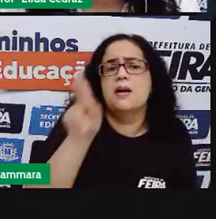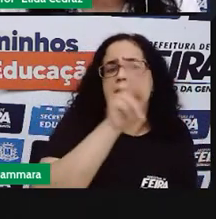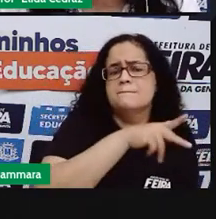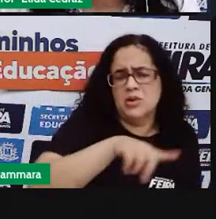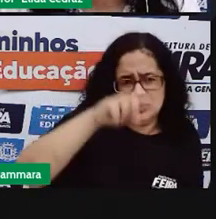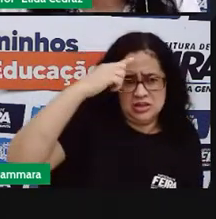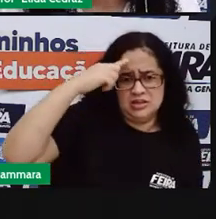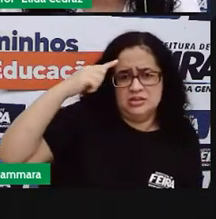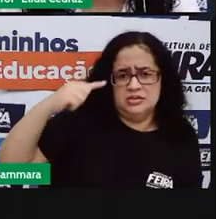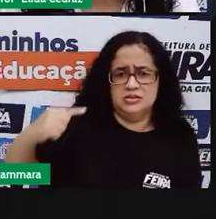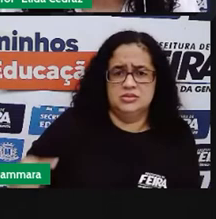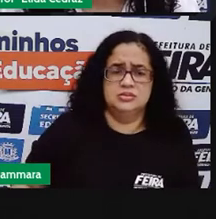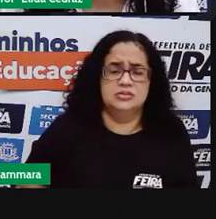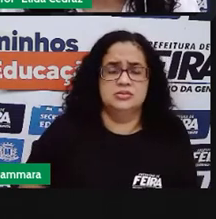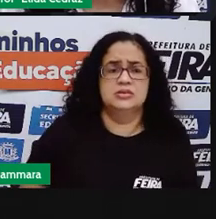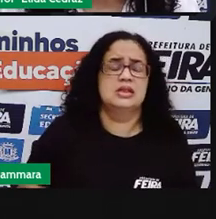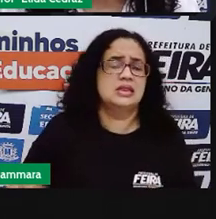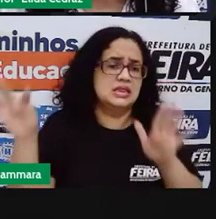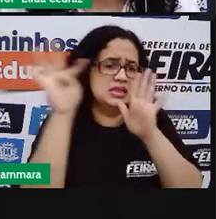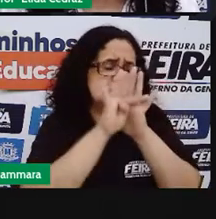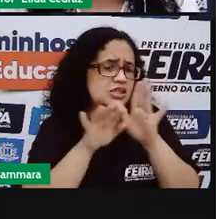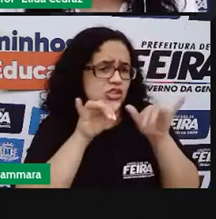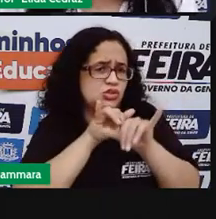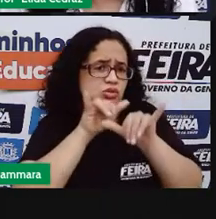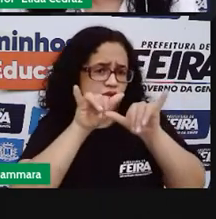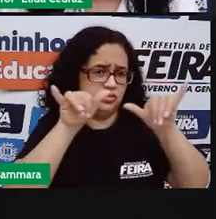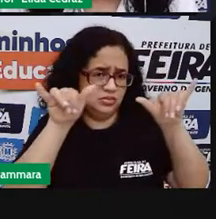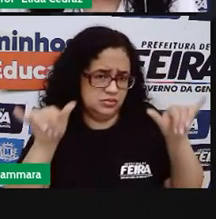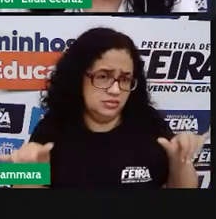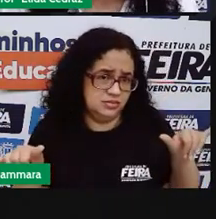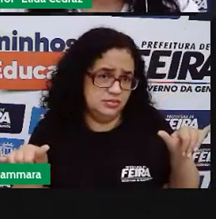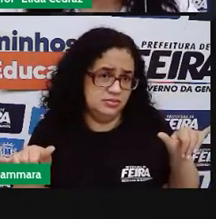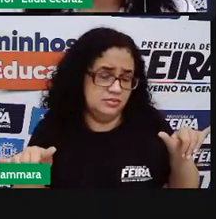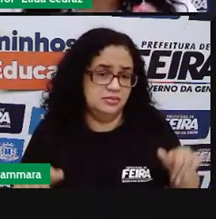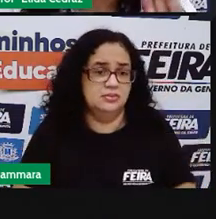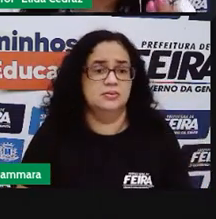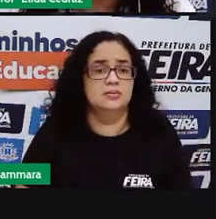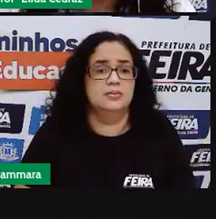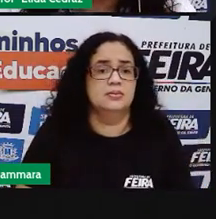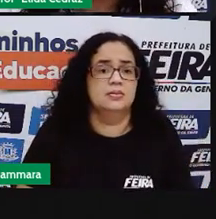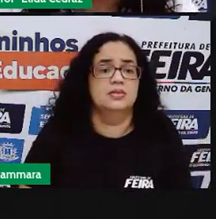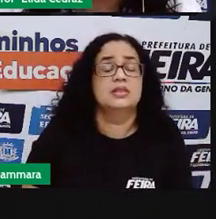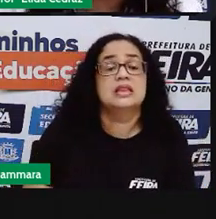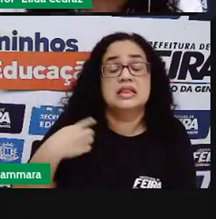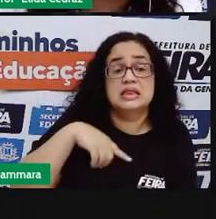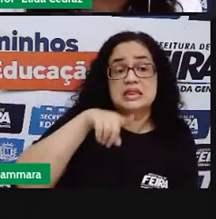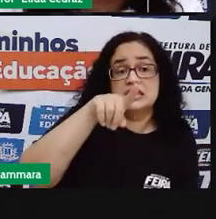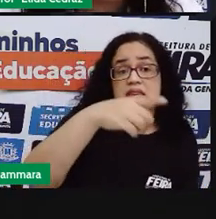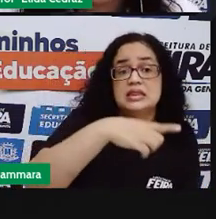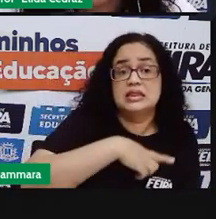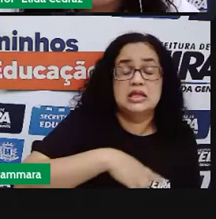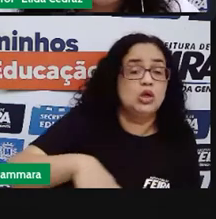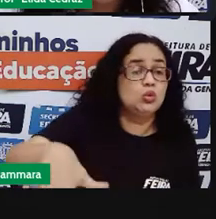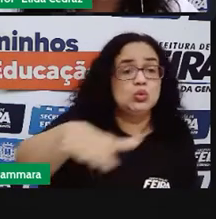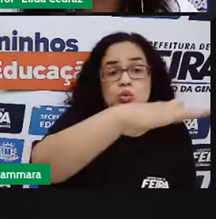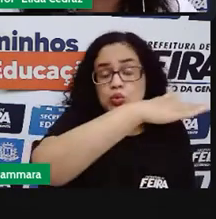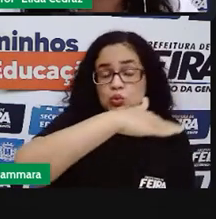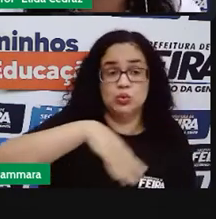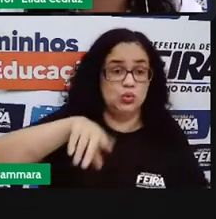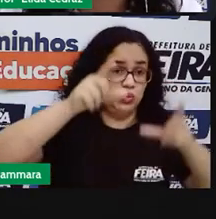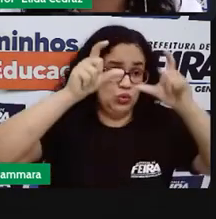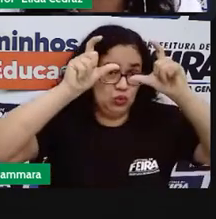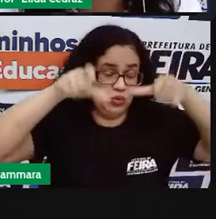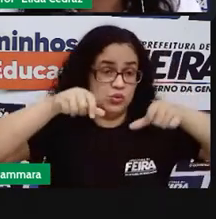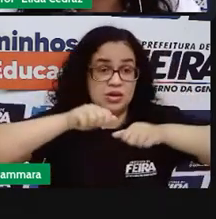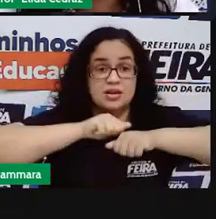eu nem sabia que isso era texto publicitário. É, eles estão por todo lugar,